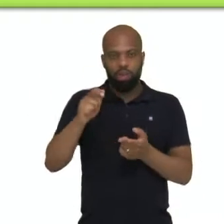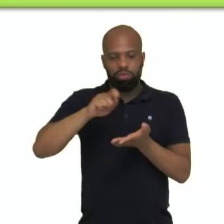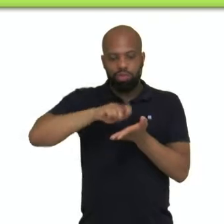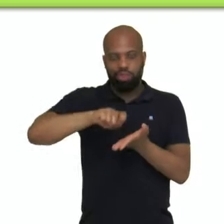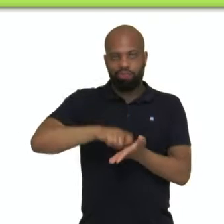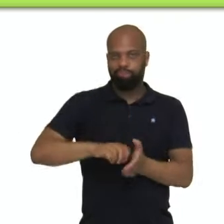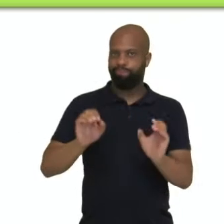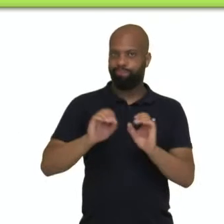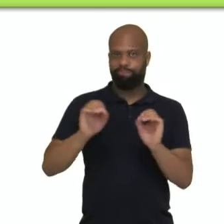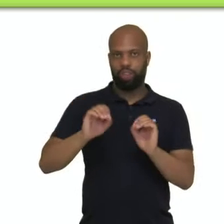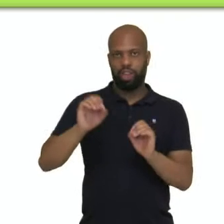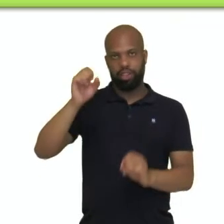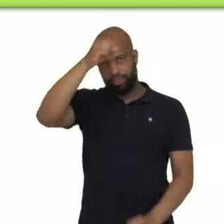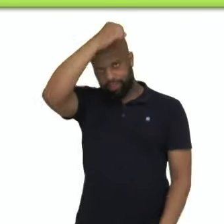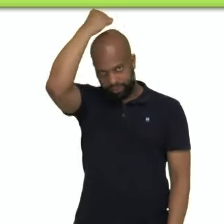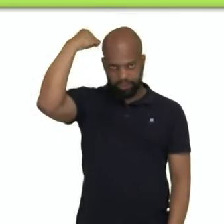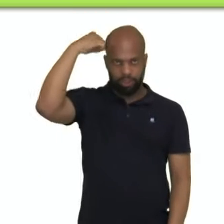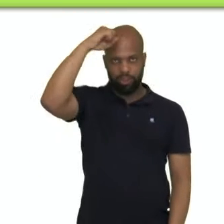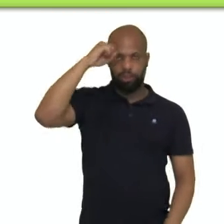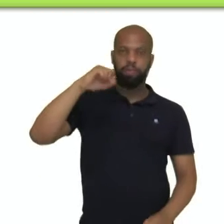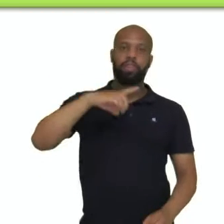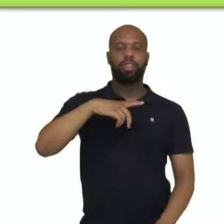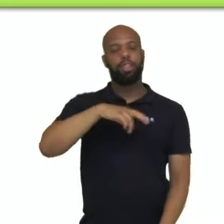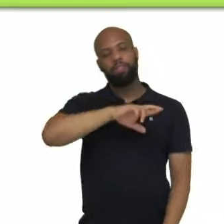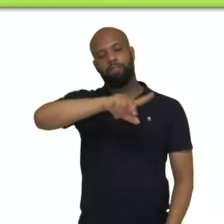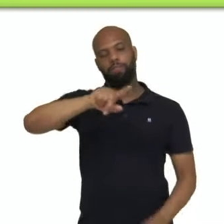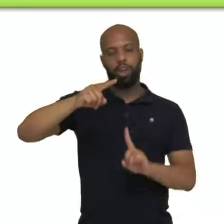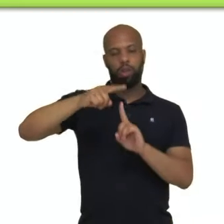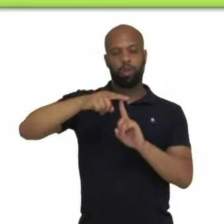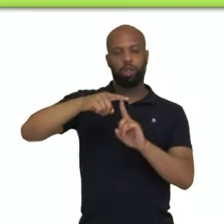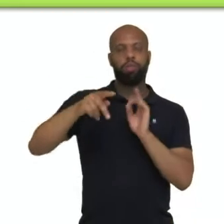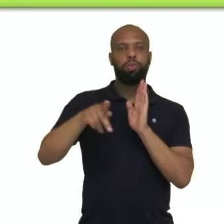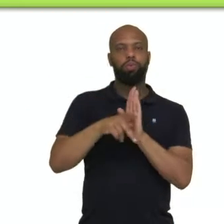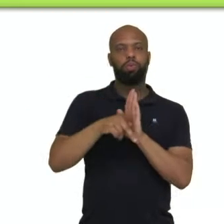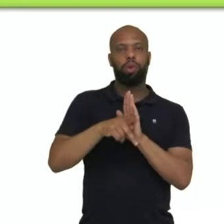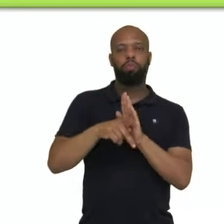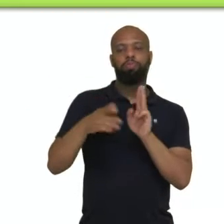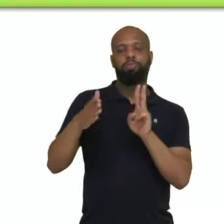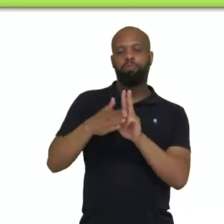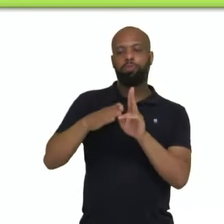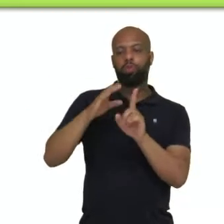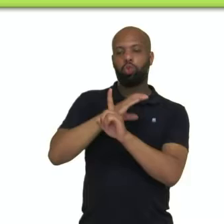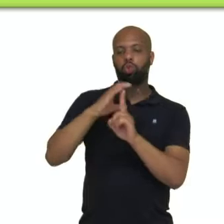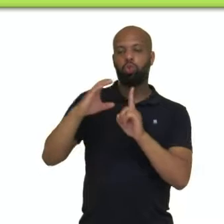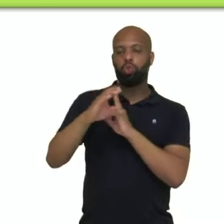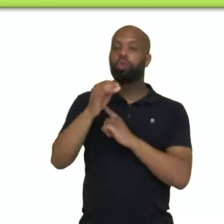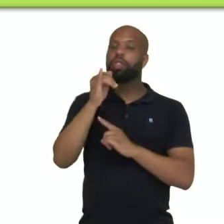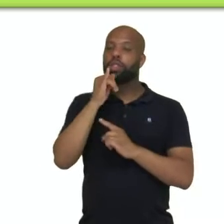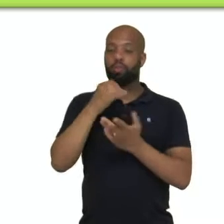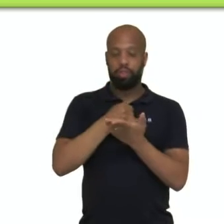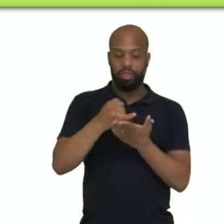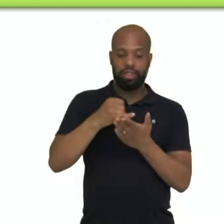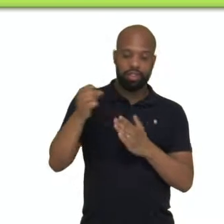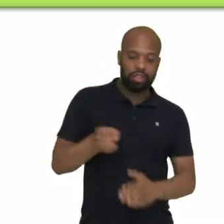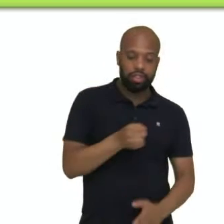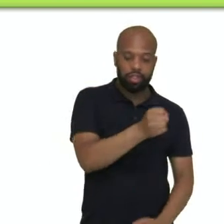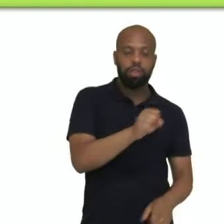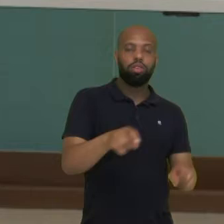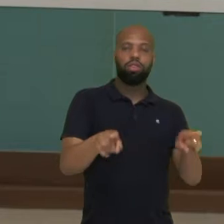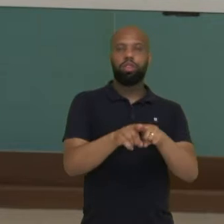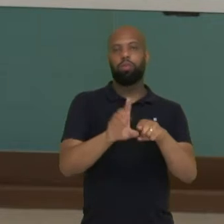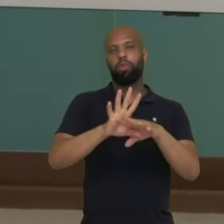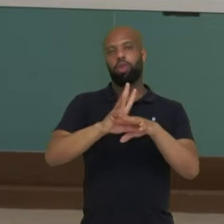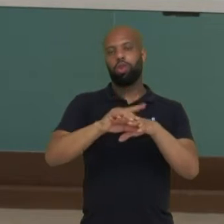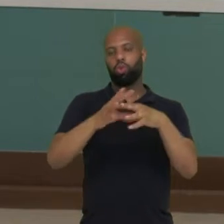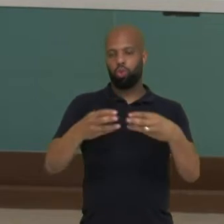que mantêm a sabedoria e a tradição. Existem diversos tipos de rituais indígenas, como iniciação, fúnebre, cura de passagem,